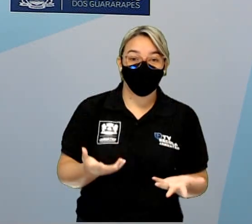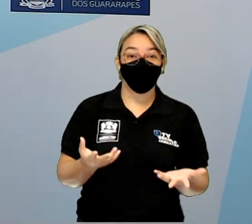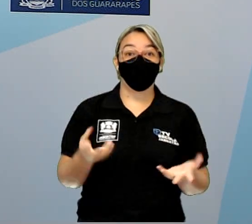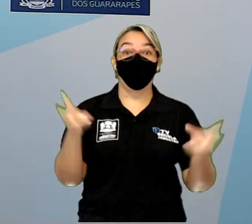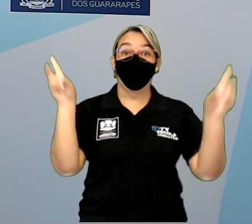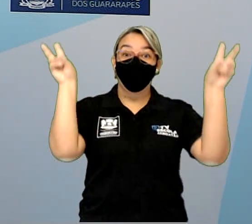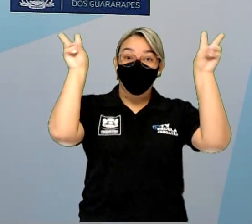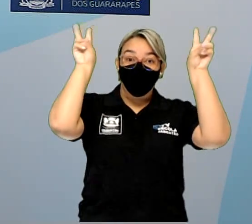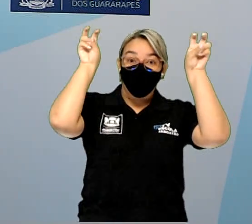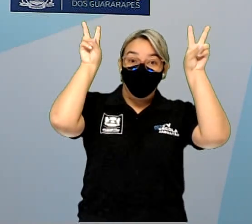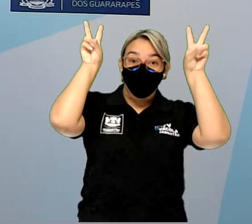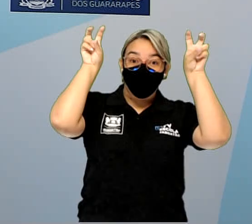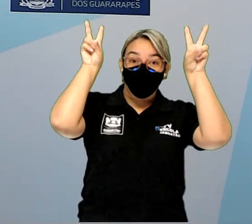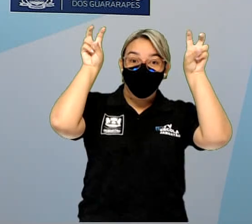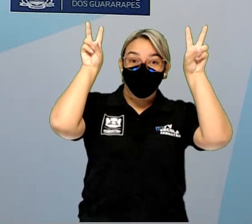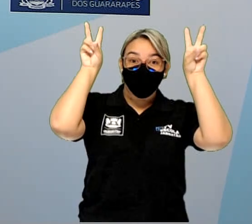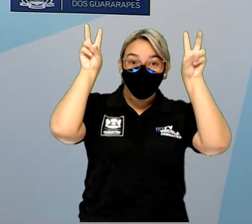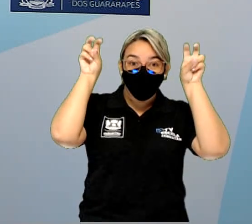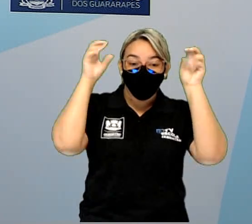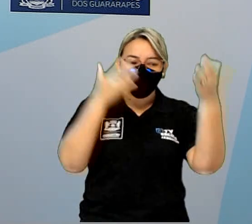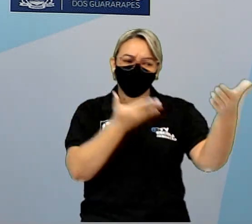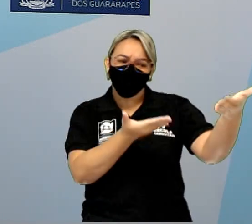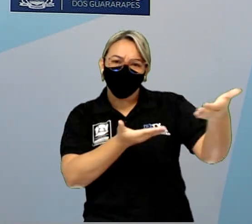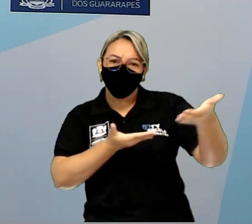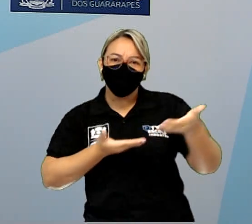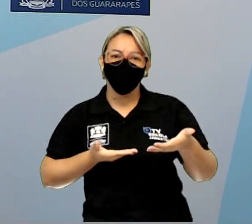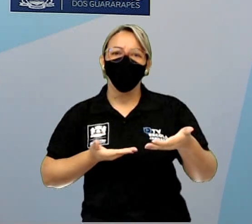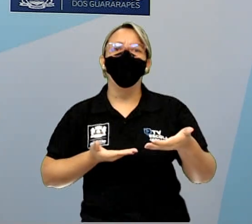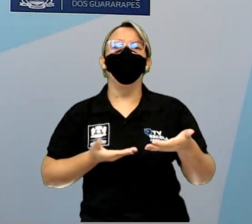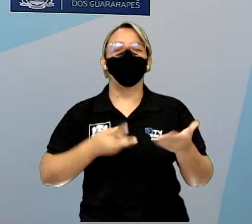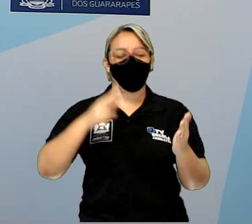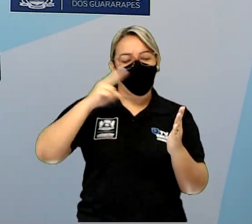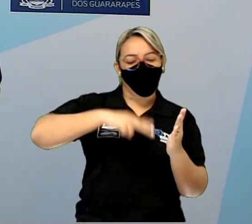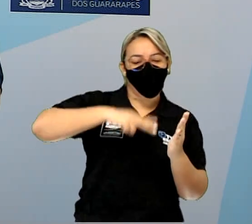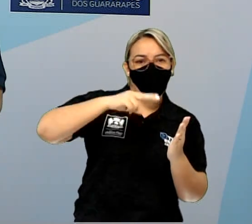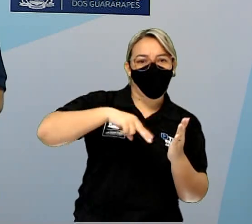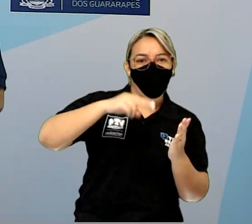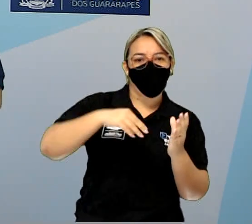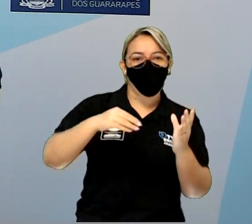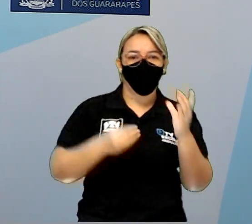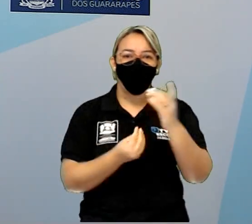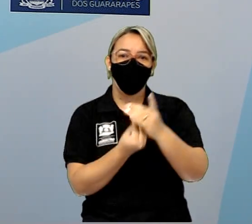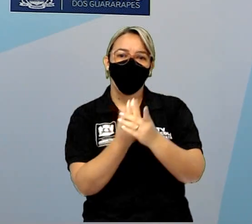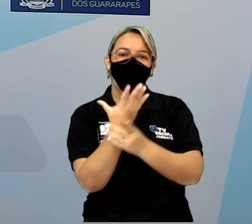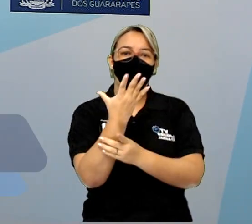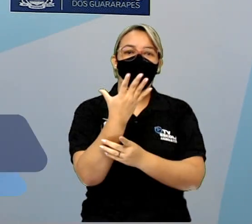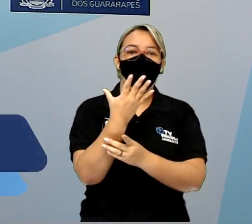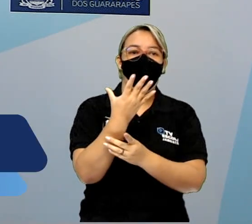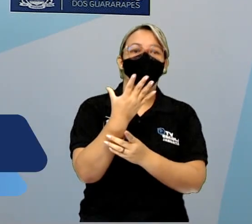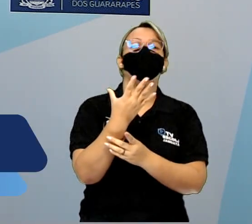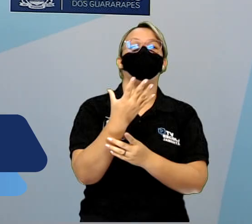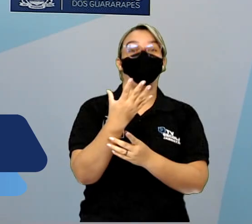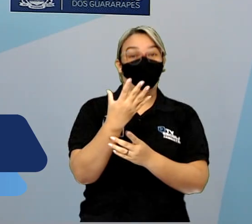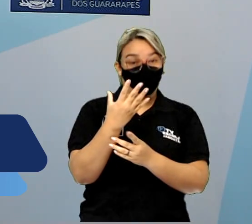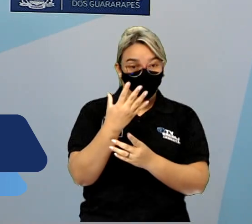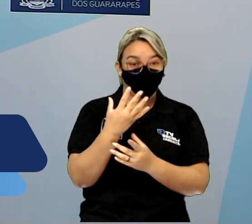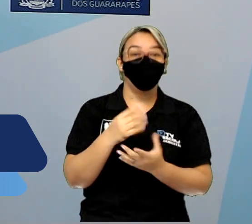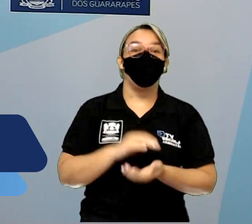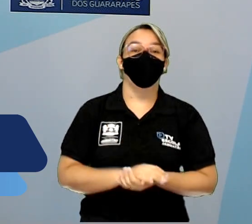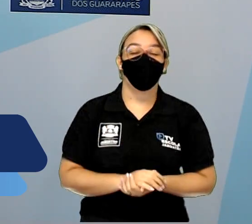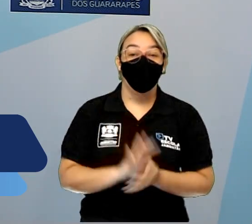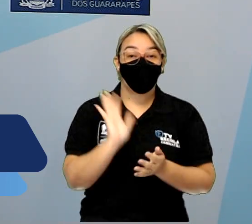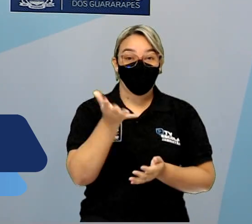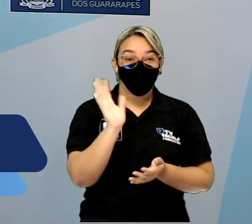sobre convite, leitura e produção. Atenção, já tivemos aqui um